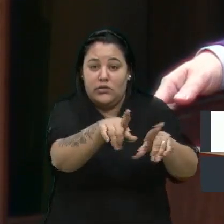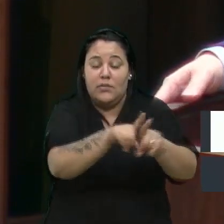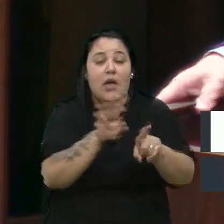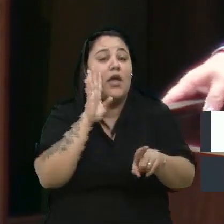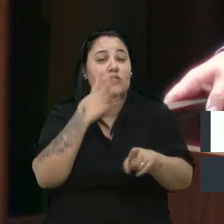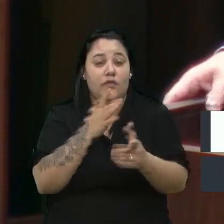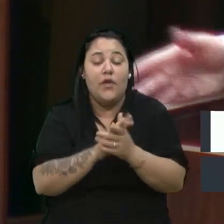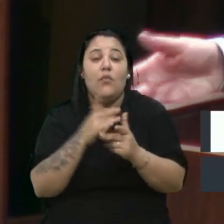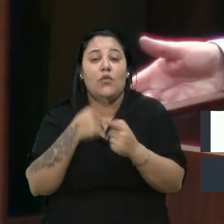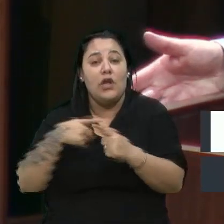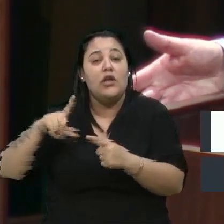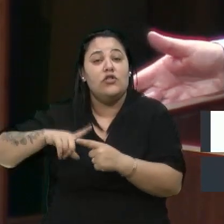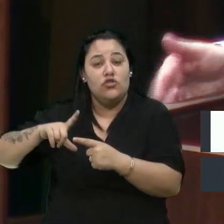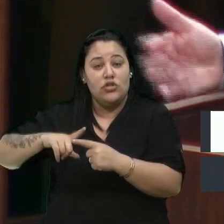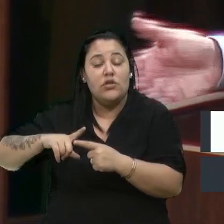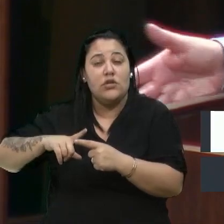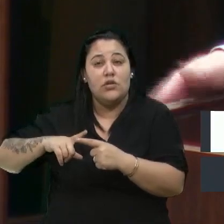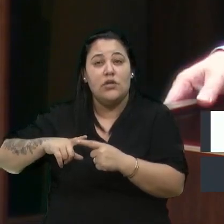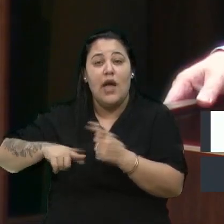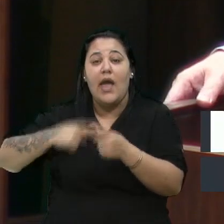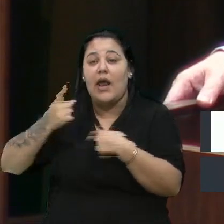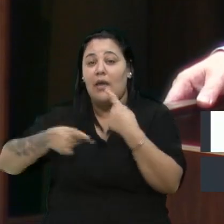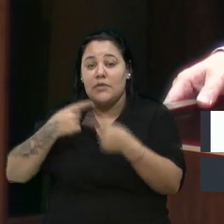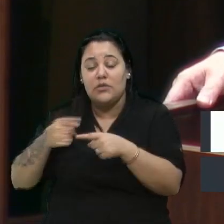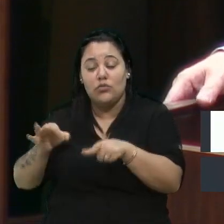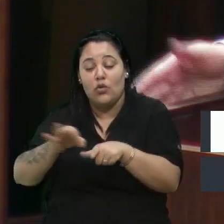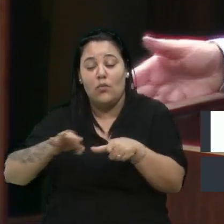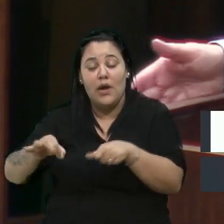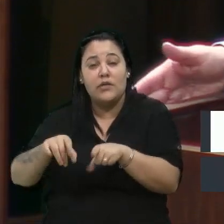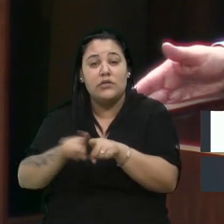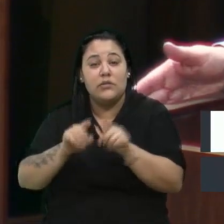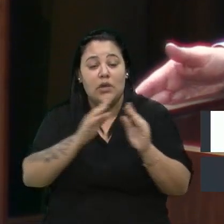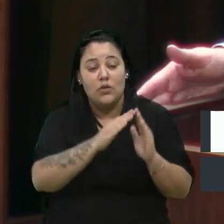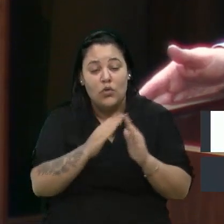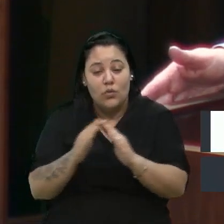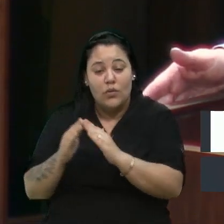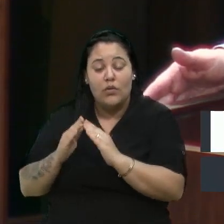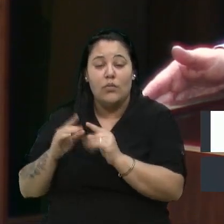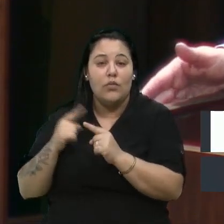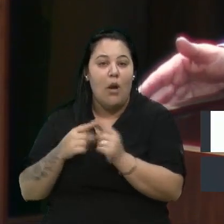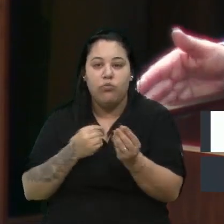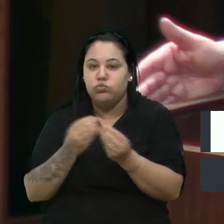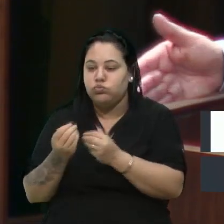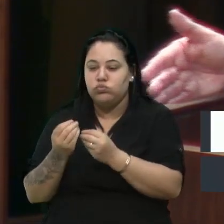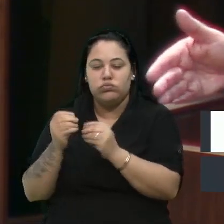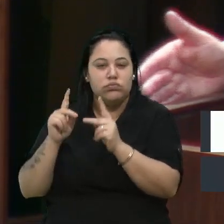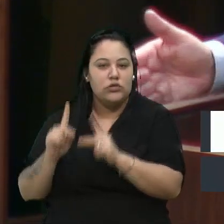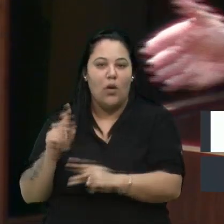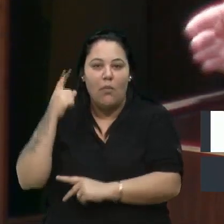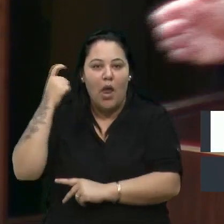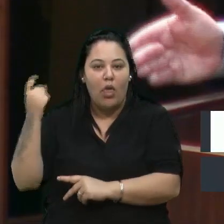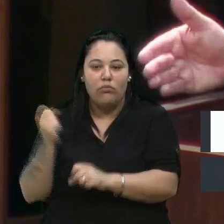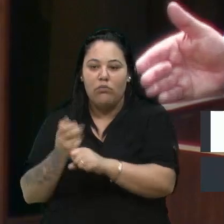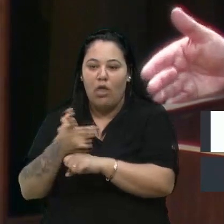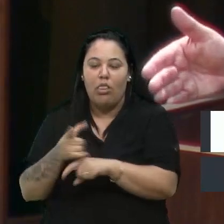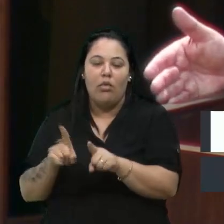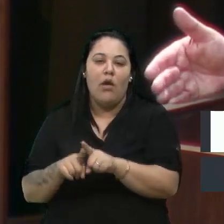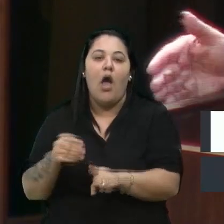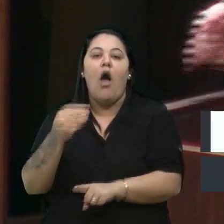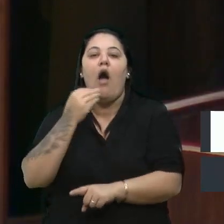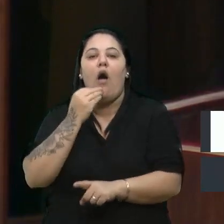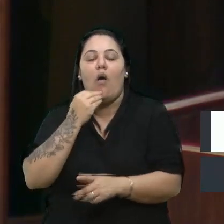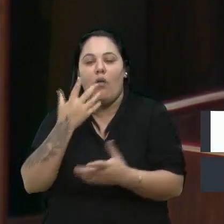reclamação do comércio e também dos moradores, por excessos que são cometidos. Claro que a gente conta com